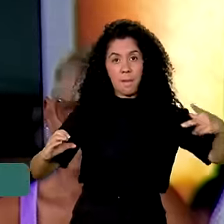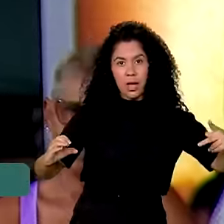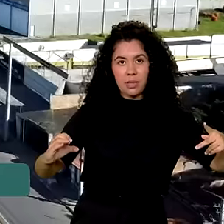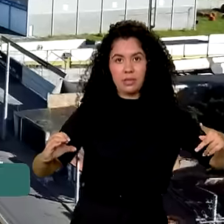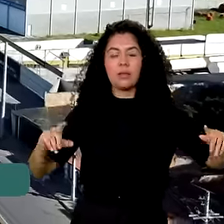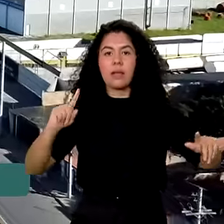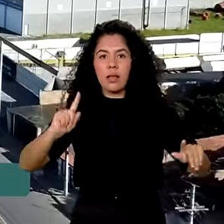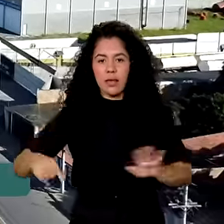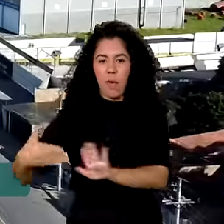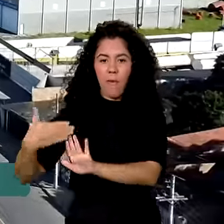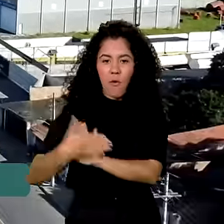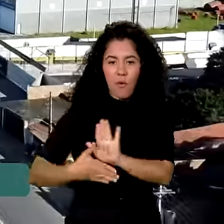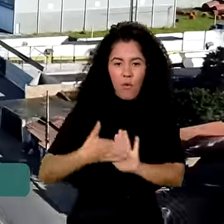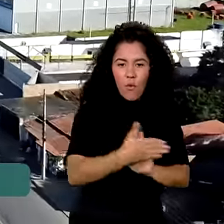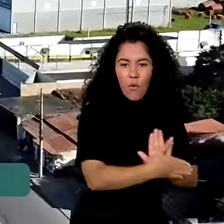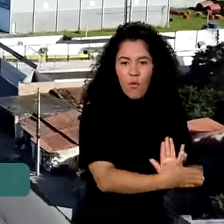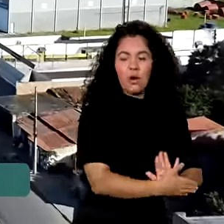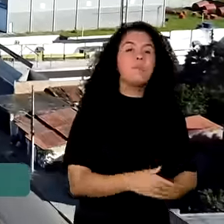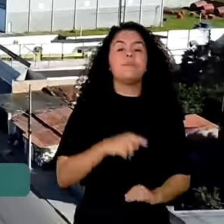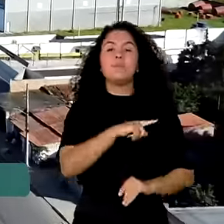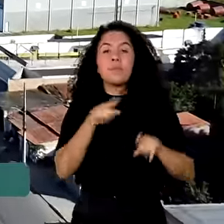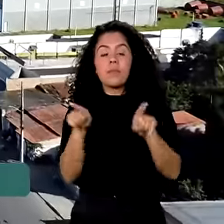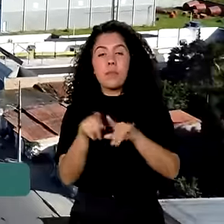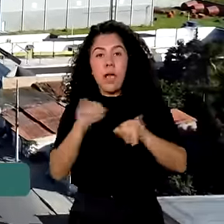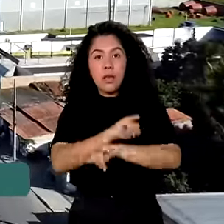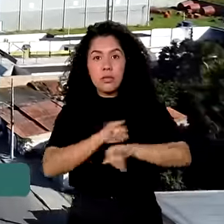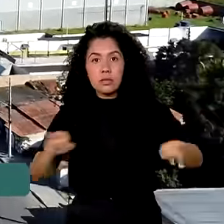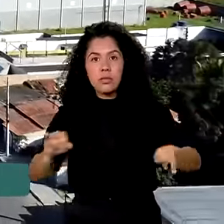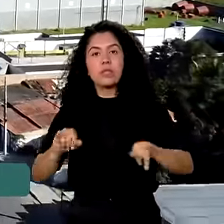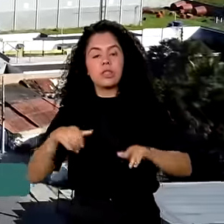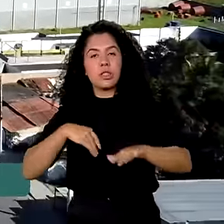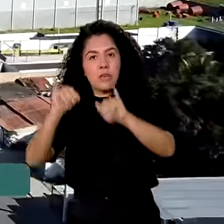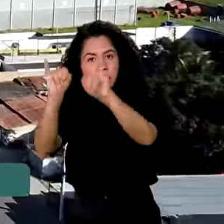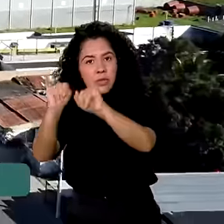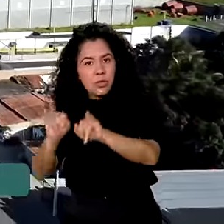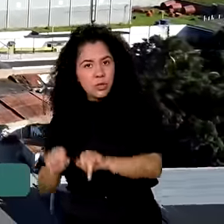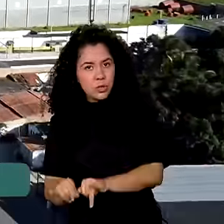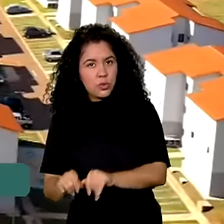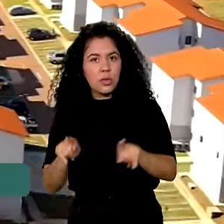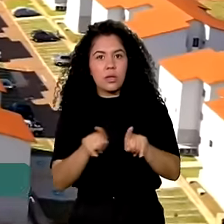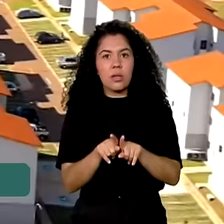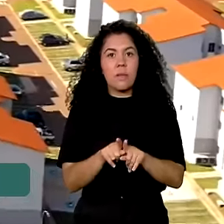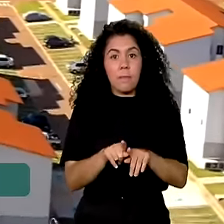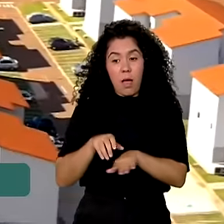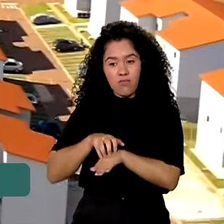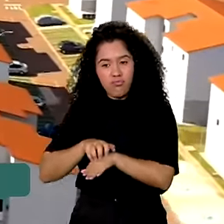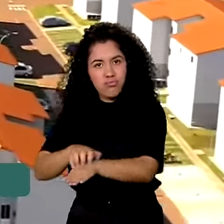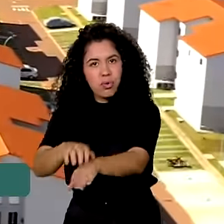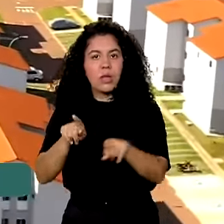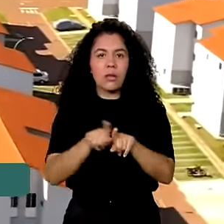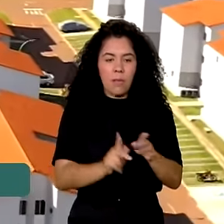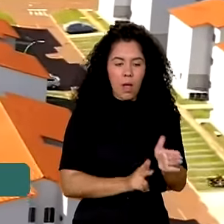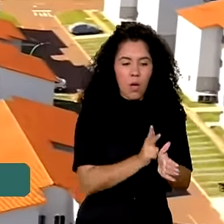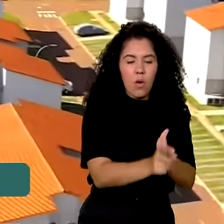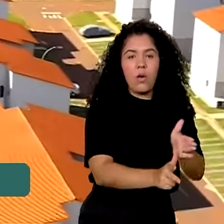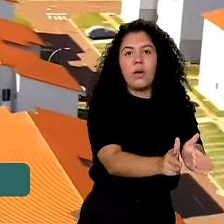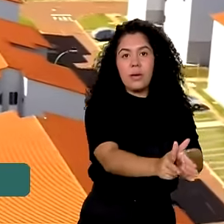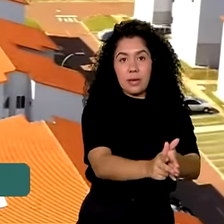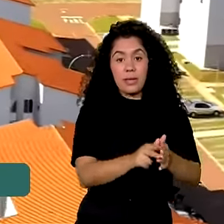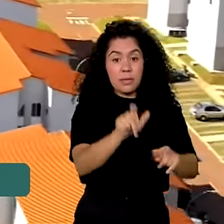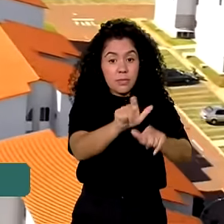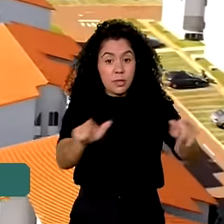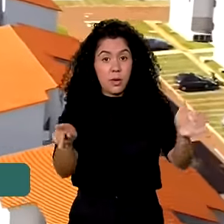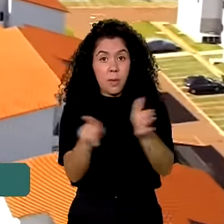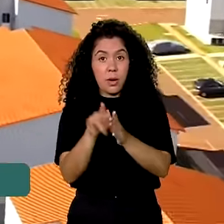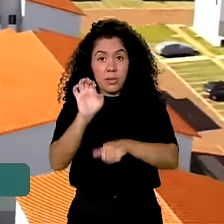-Oeste. Além dos anúncios de infraestrutura rodoviária e ferroviária, os baianos contarão também com novidades do